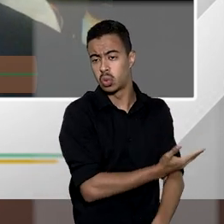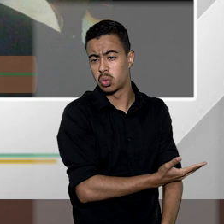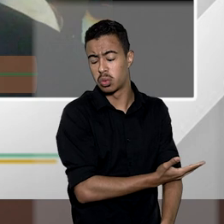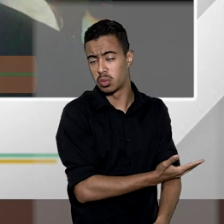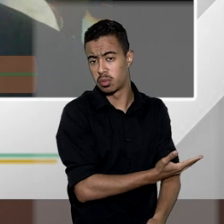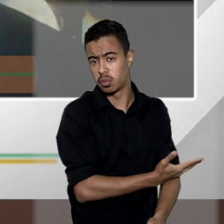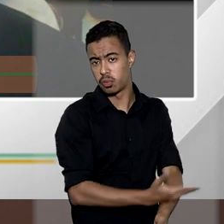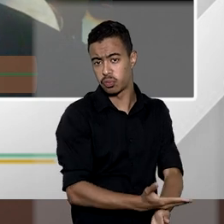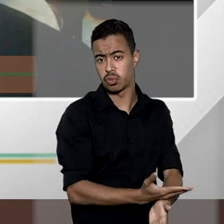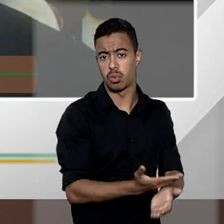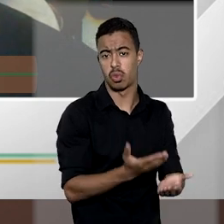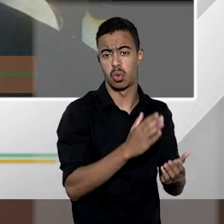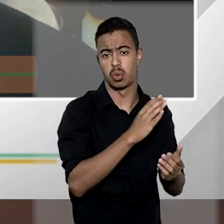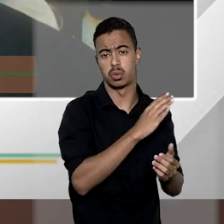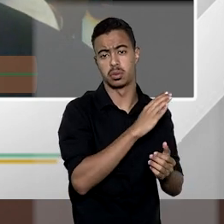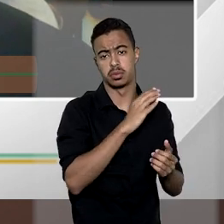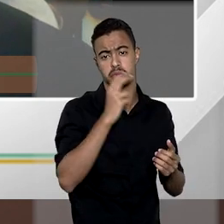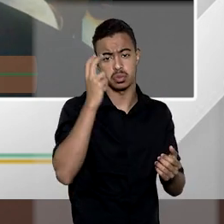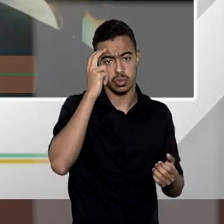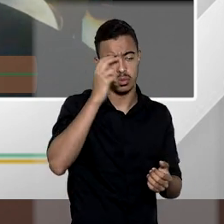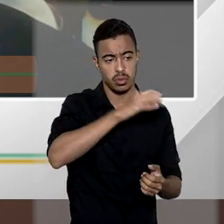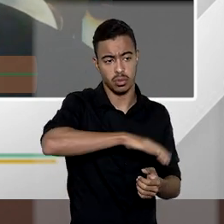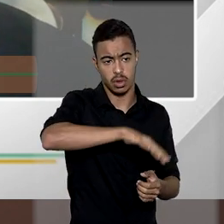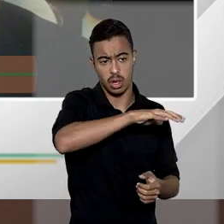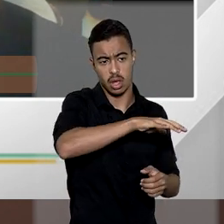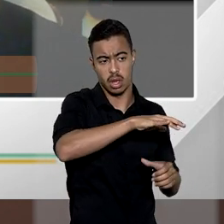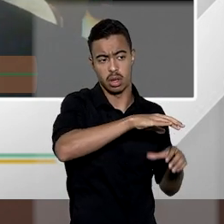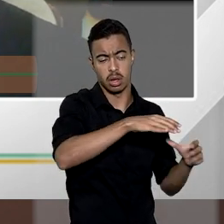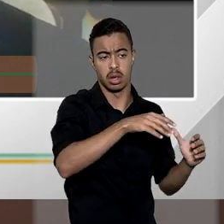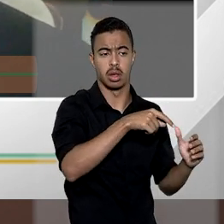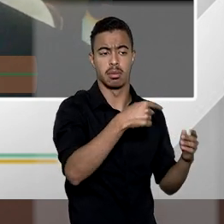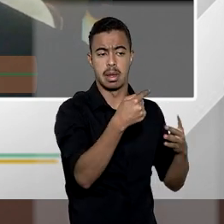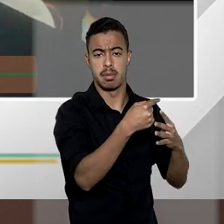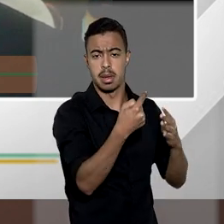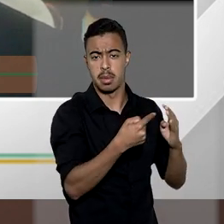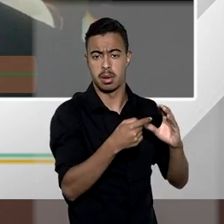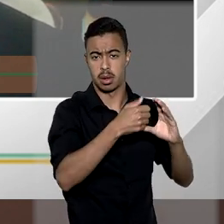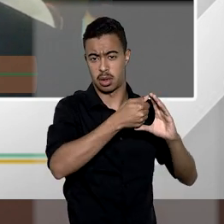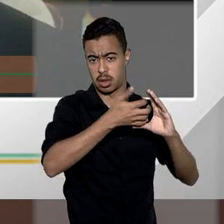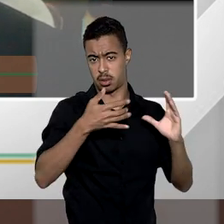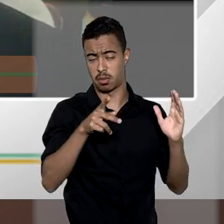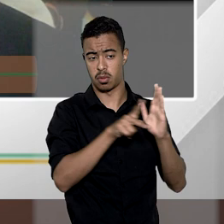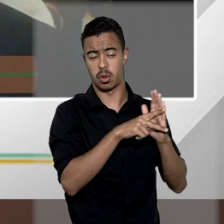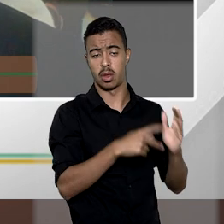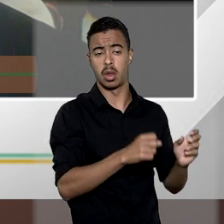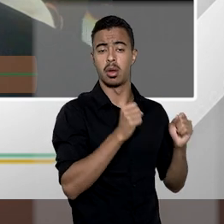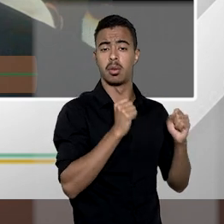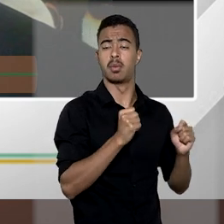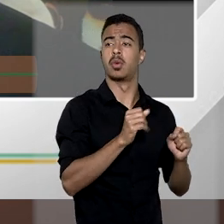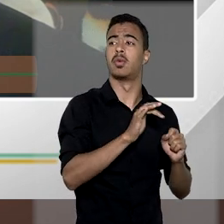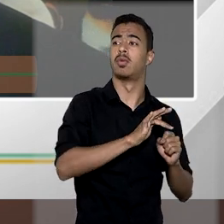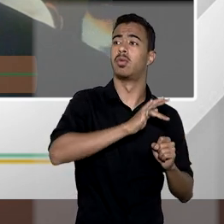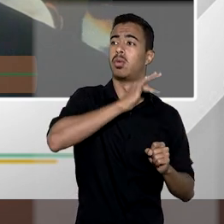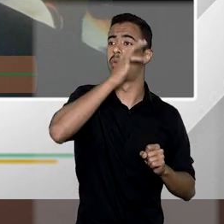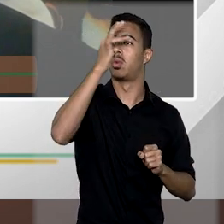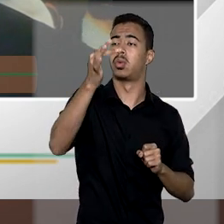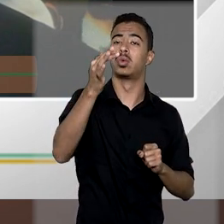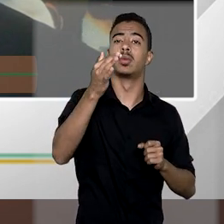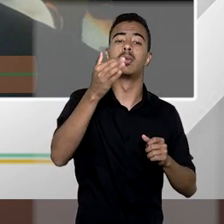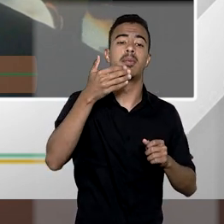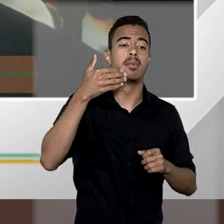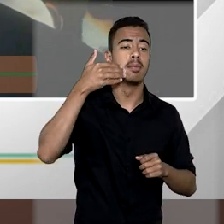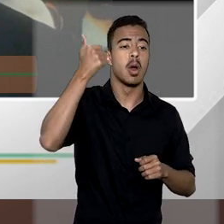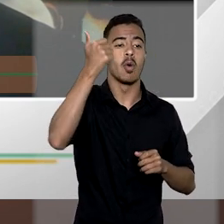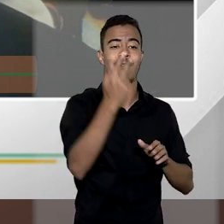costumes os hábitos da região ou as características da propriedade poderiam potencialmente ser traduzidos